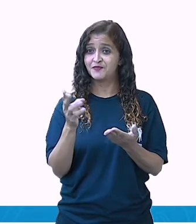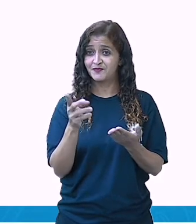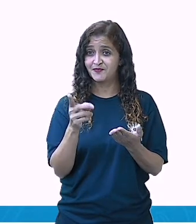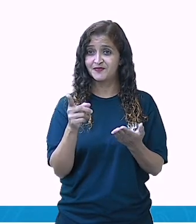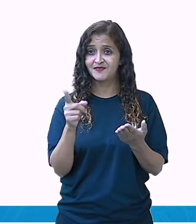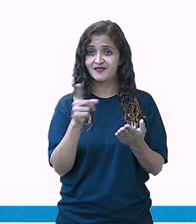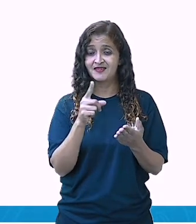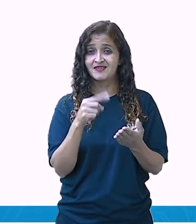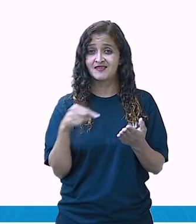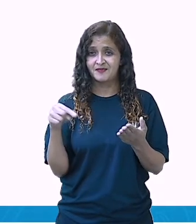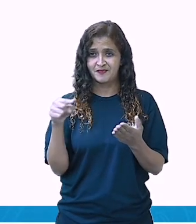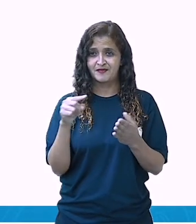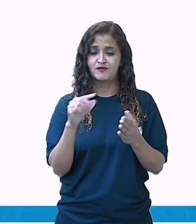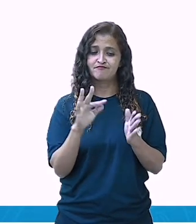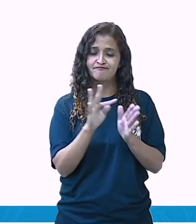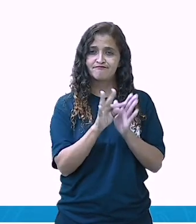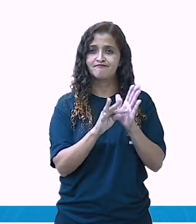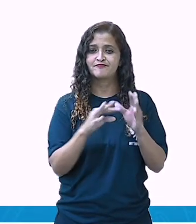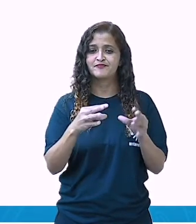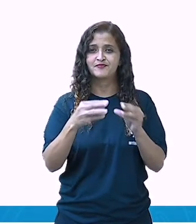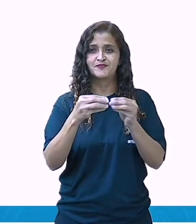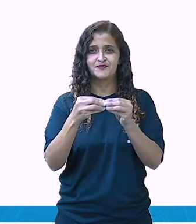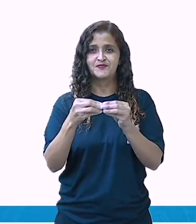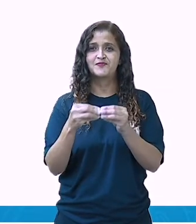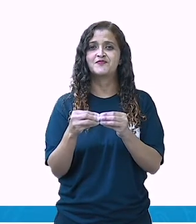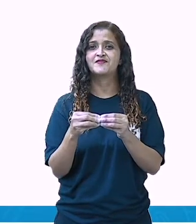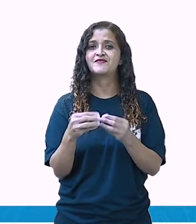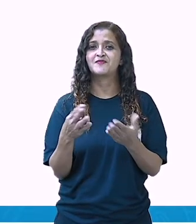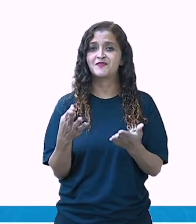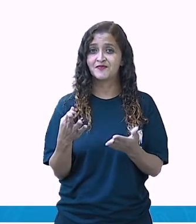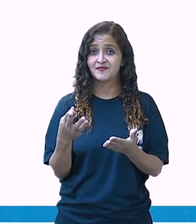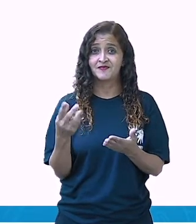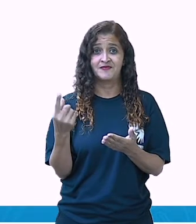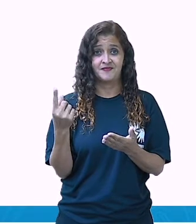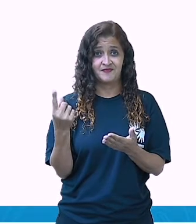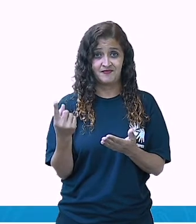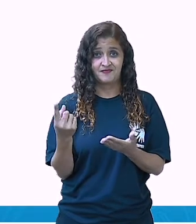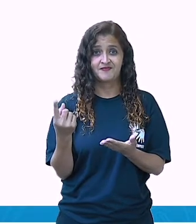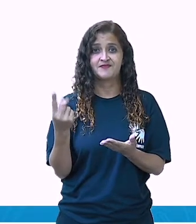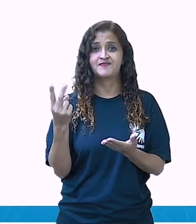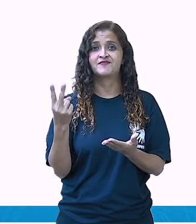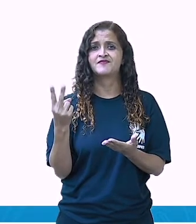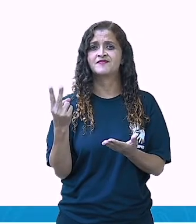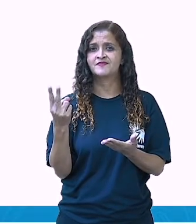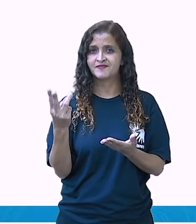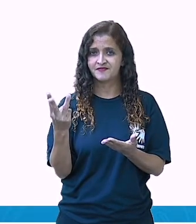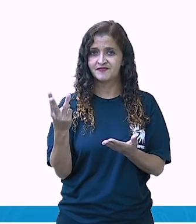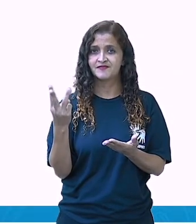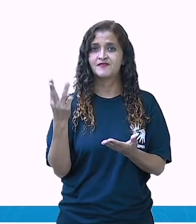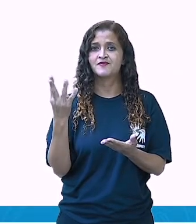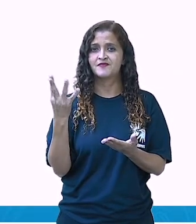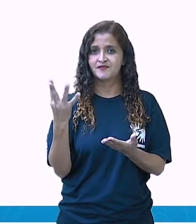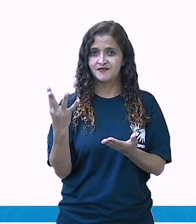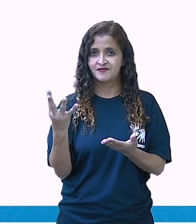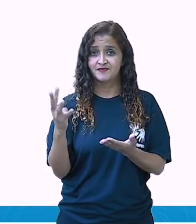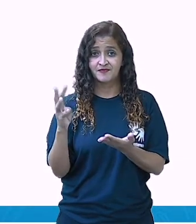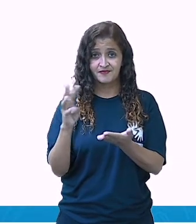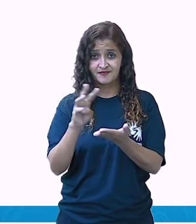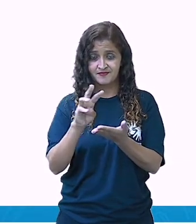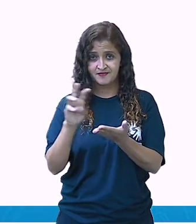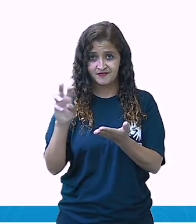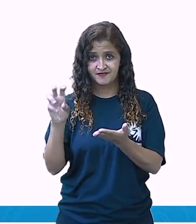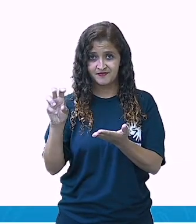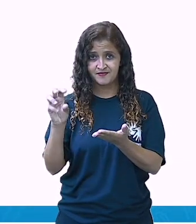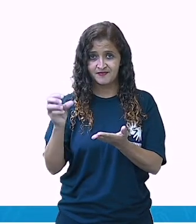Leilão de Jardim, a gente tem o texto completo, a gente vai contar. Um, dois, três, quatro,